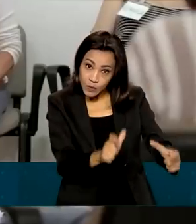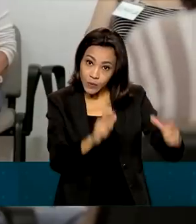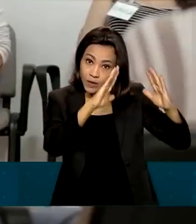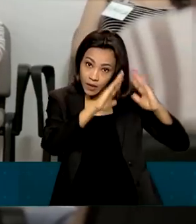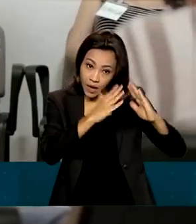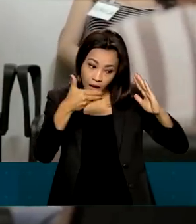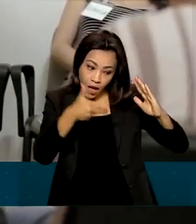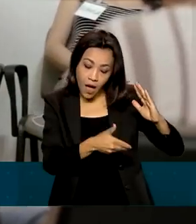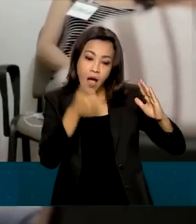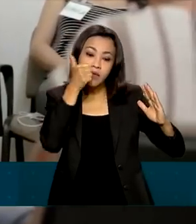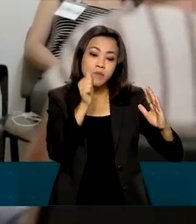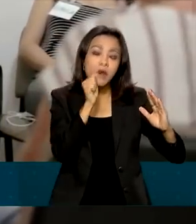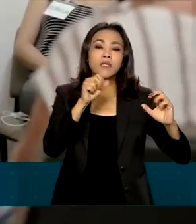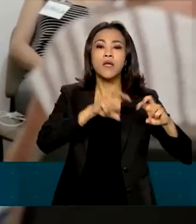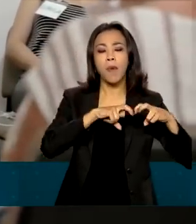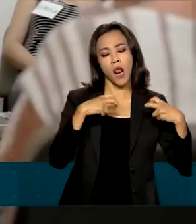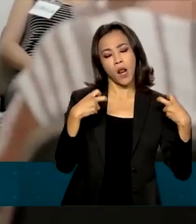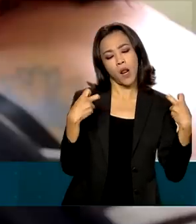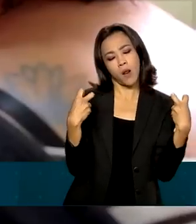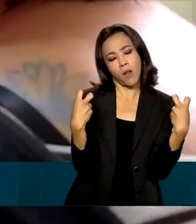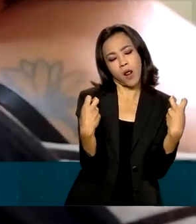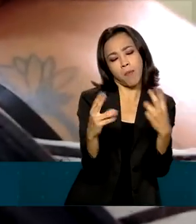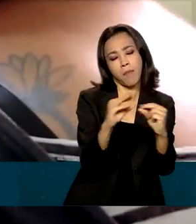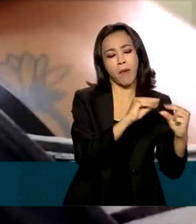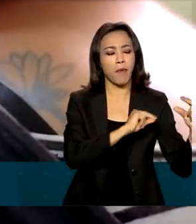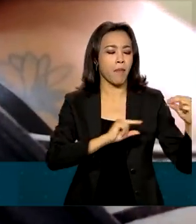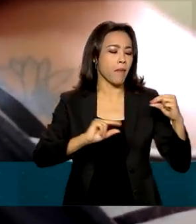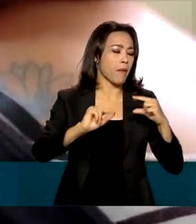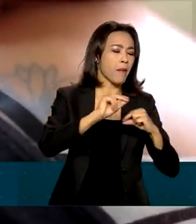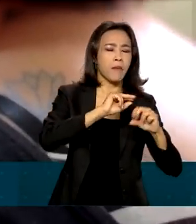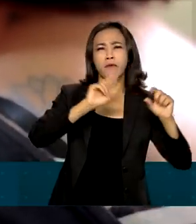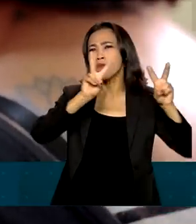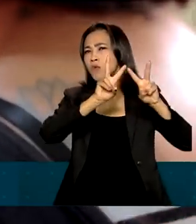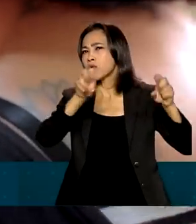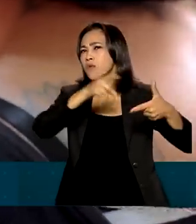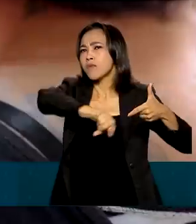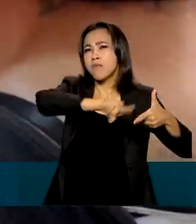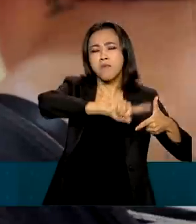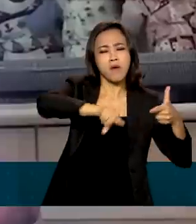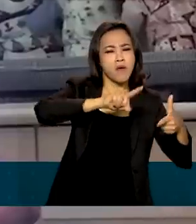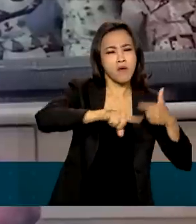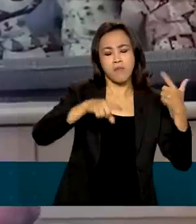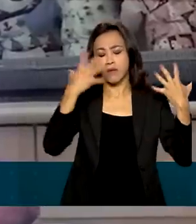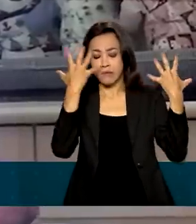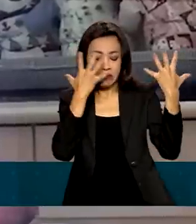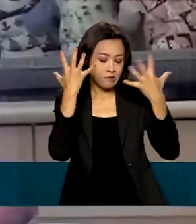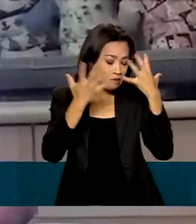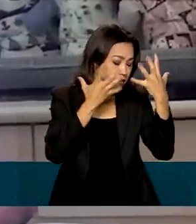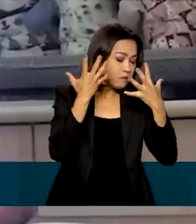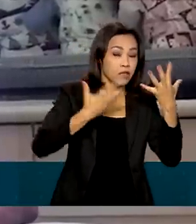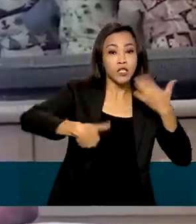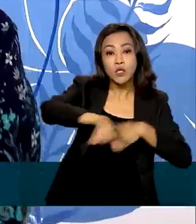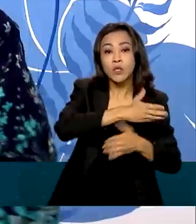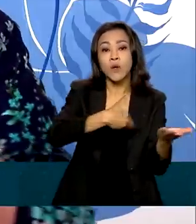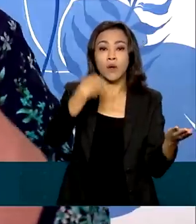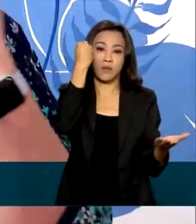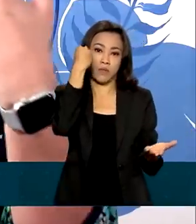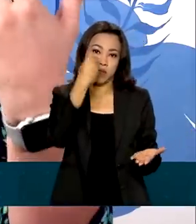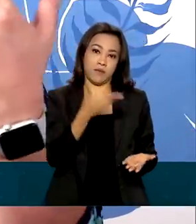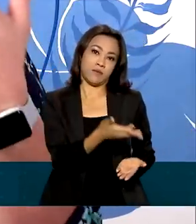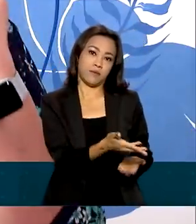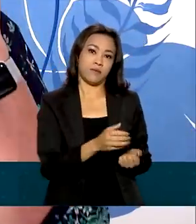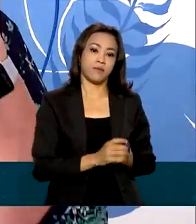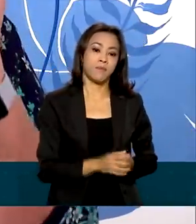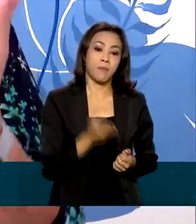mães participam de rodas de conversa, onde falam sobre problemas, dramas vividos e trocam experiências. Nessa